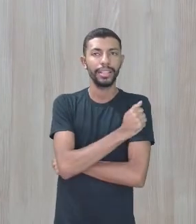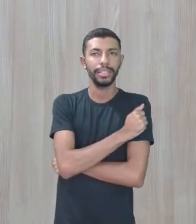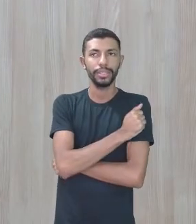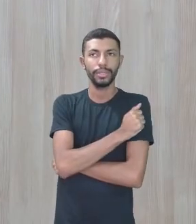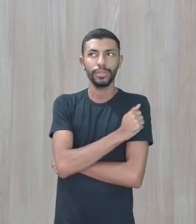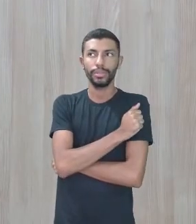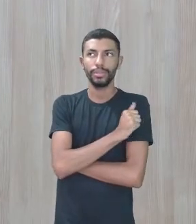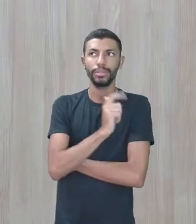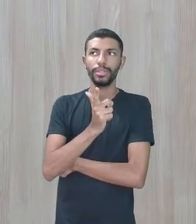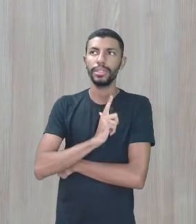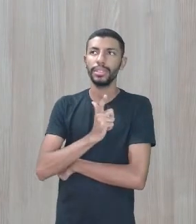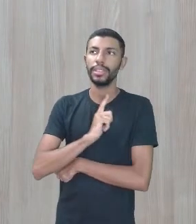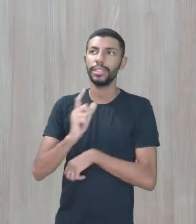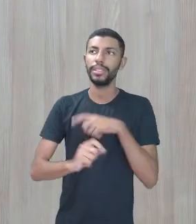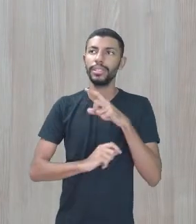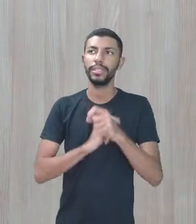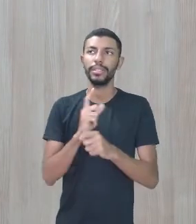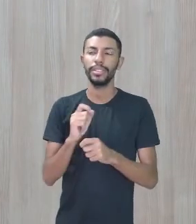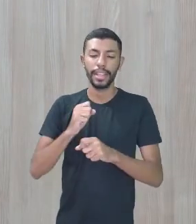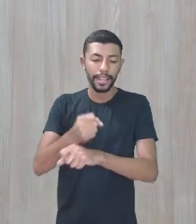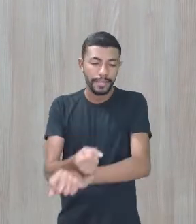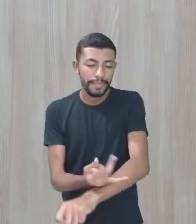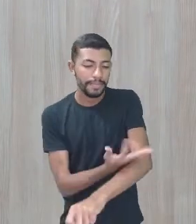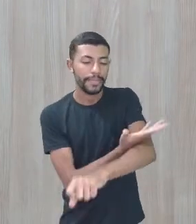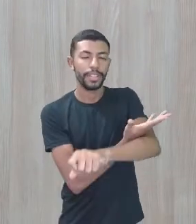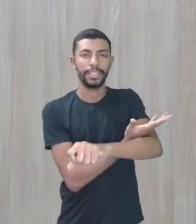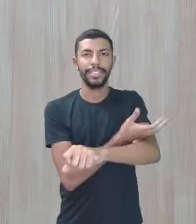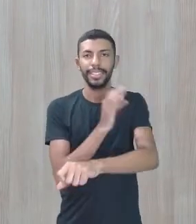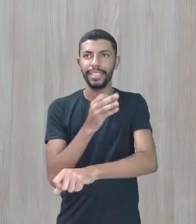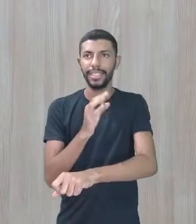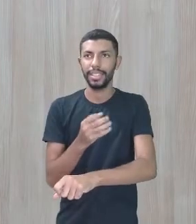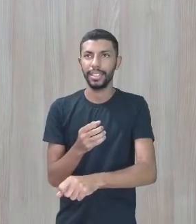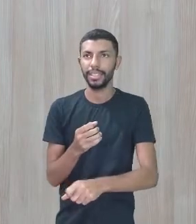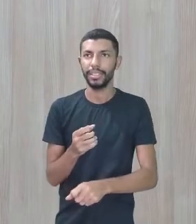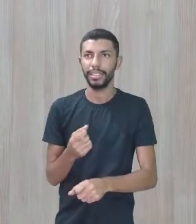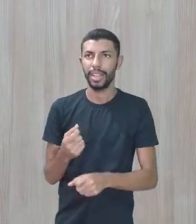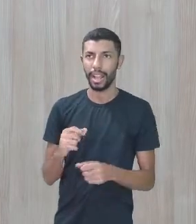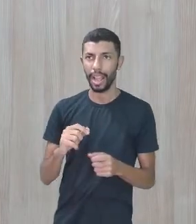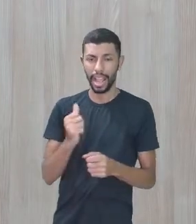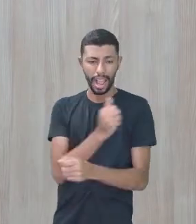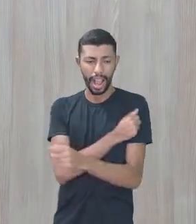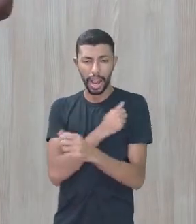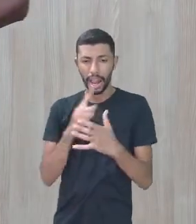chega com aquela emoção. Nenhum estudante, ele vai ficar de fora desse olhar.